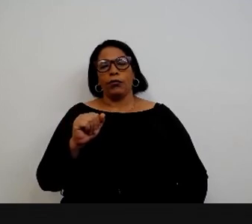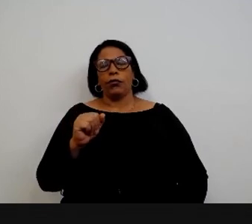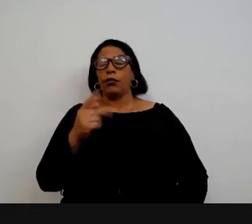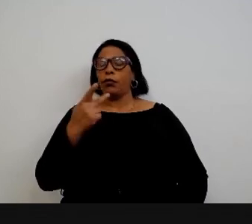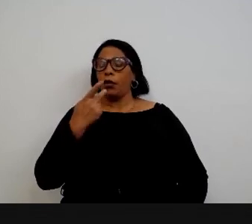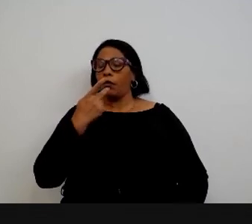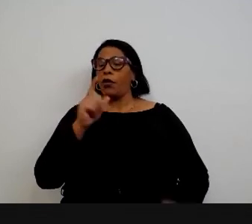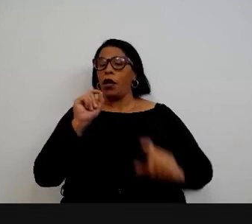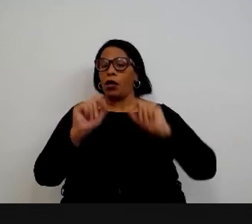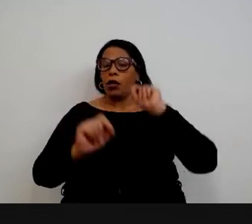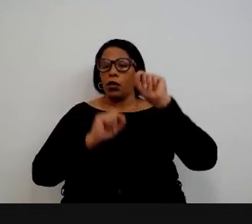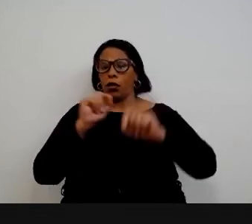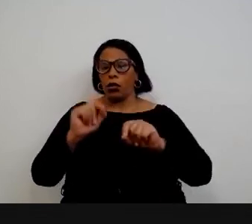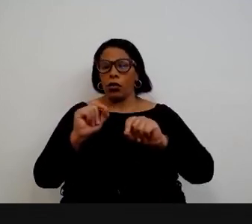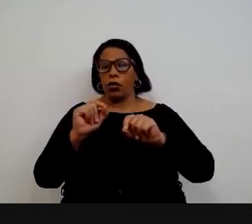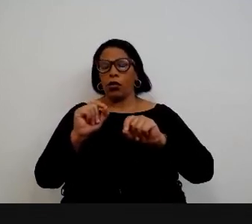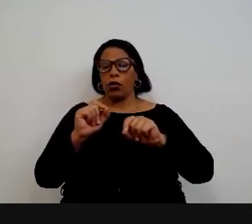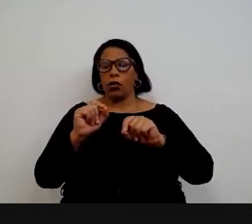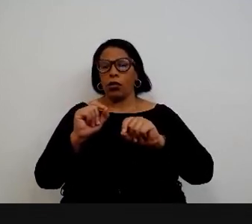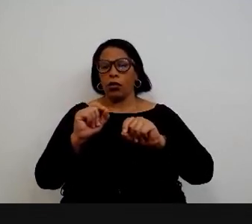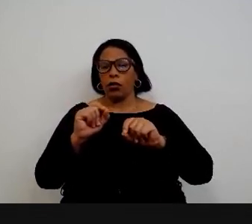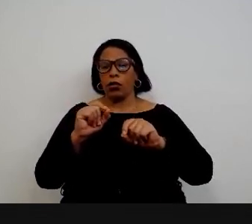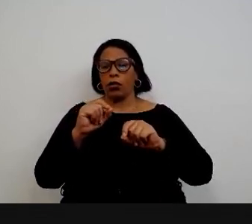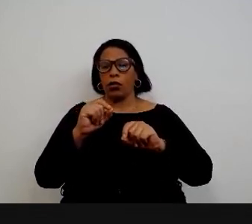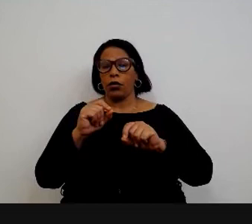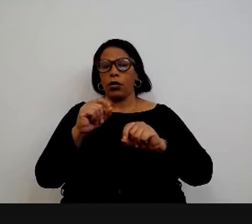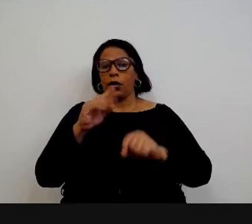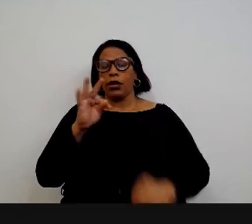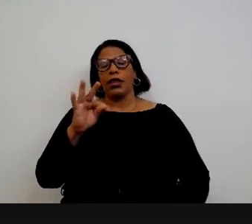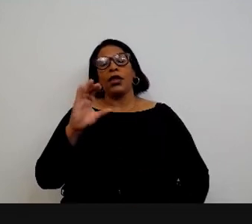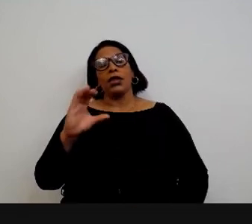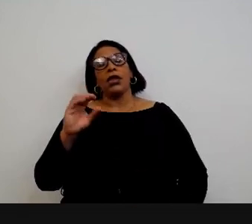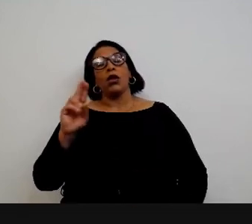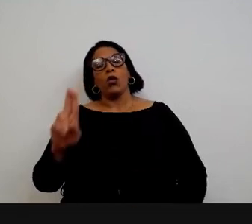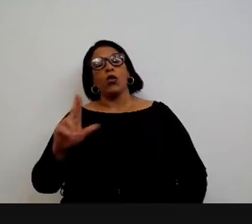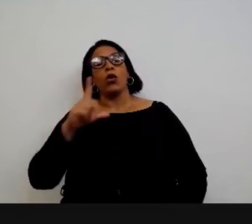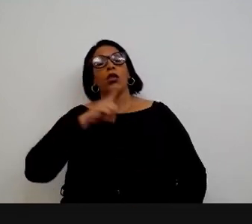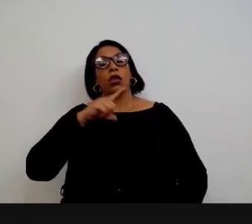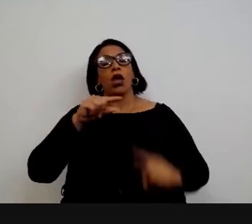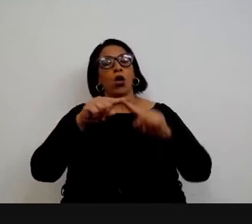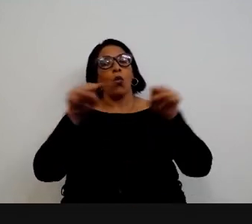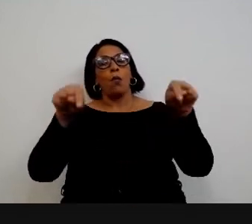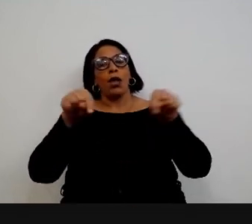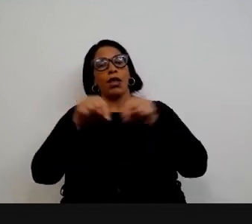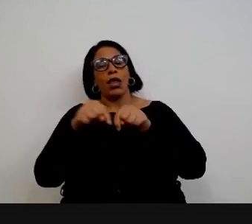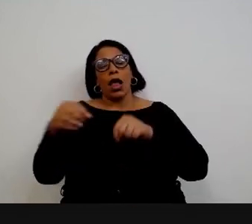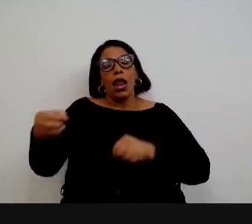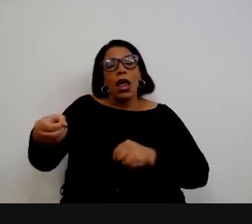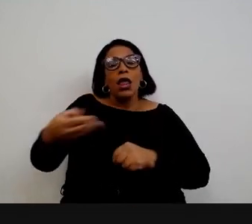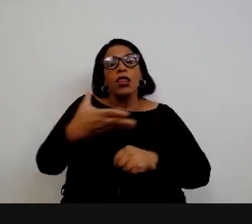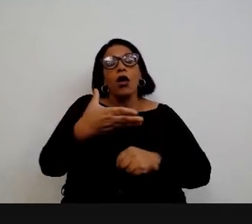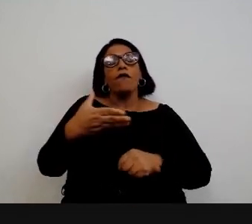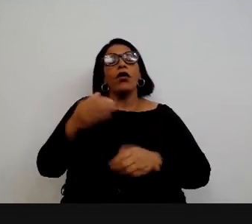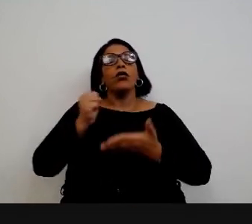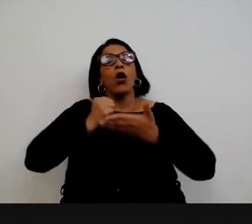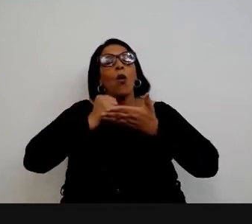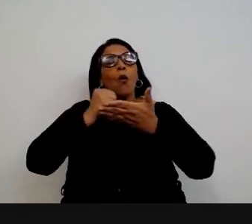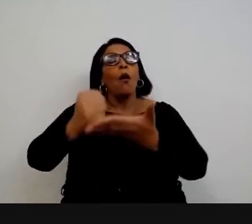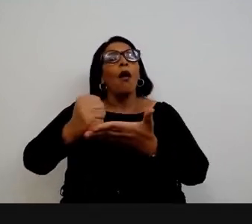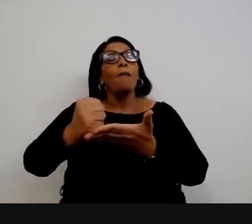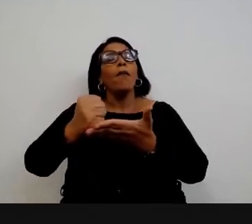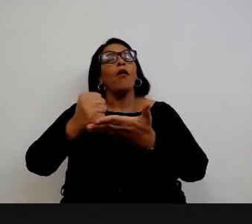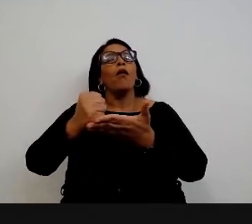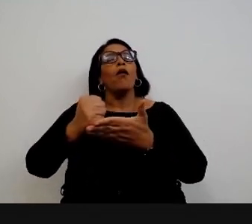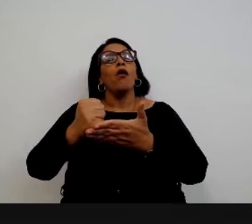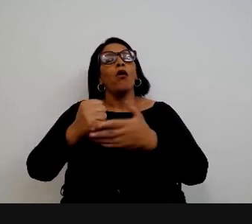ela diz no Instituto Cezedelo Corrêa do TCU temos um laboratório de inovação que busca dar apoio